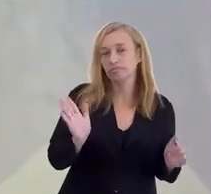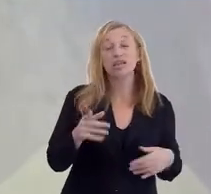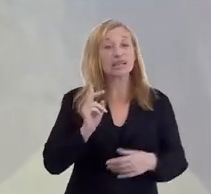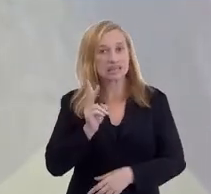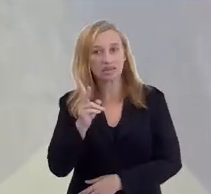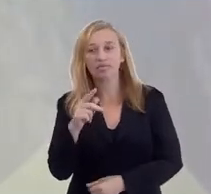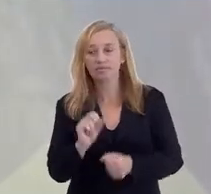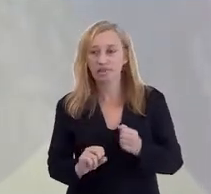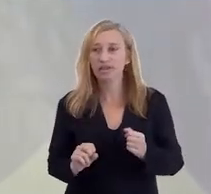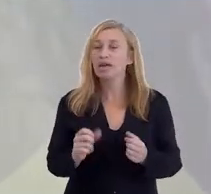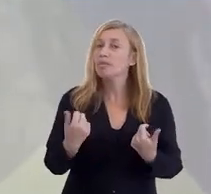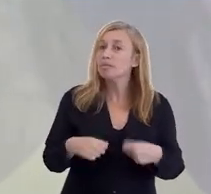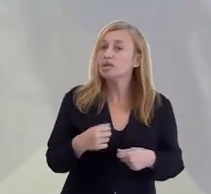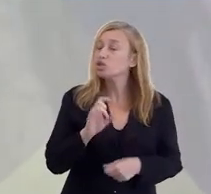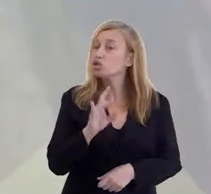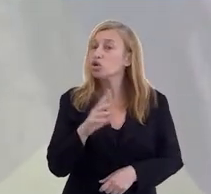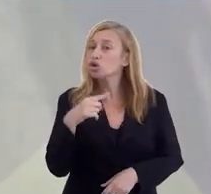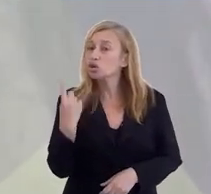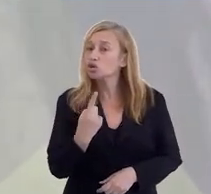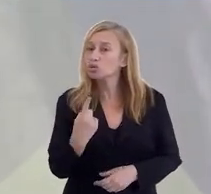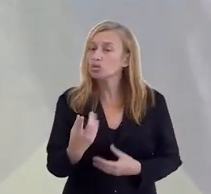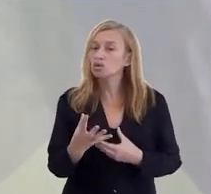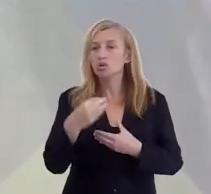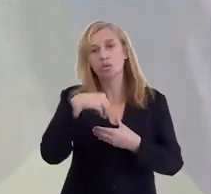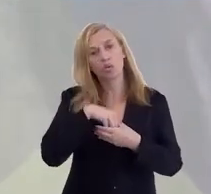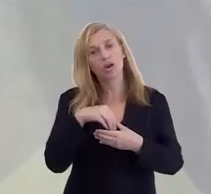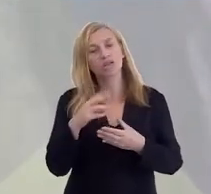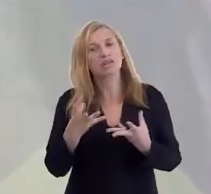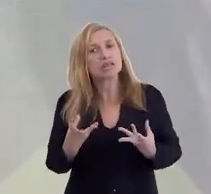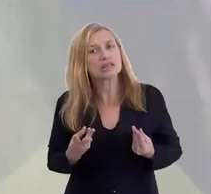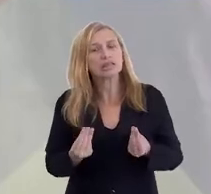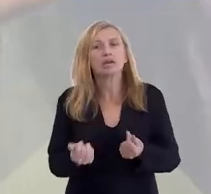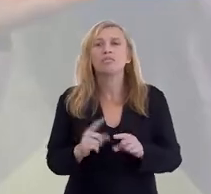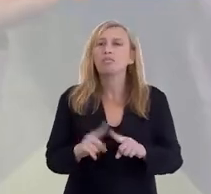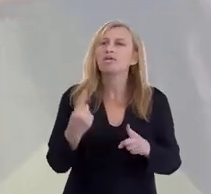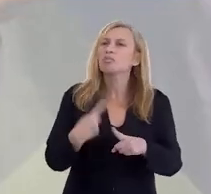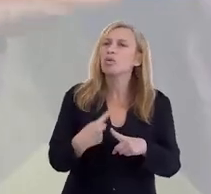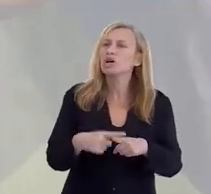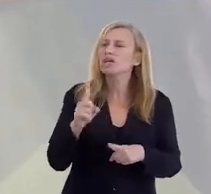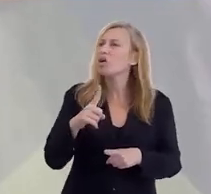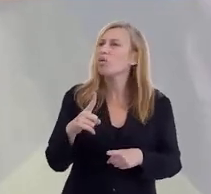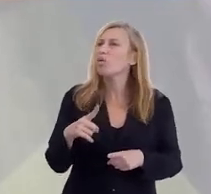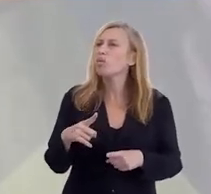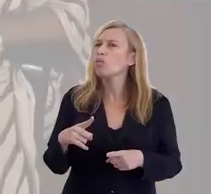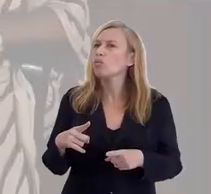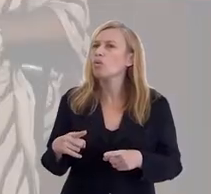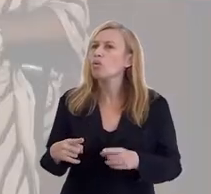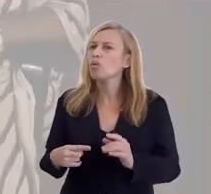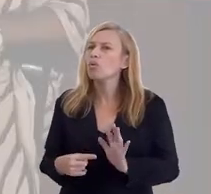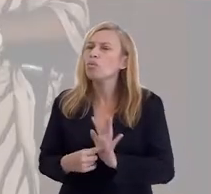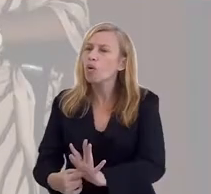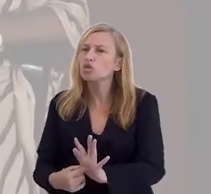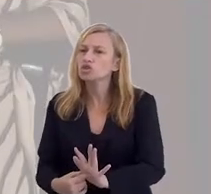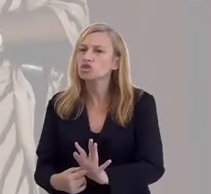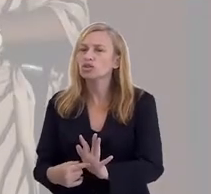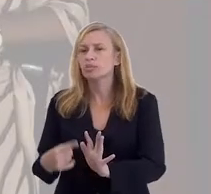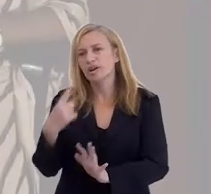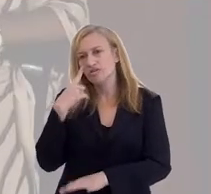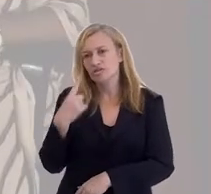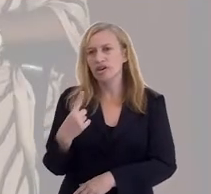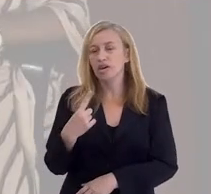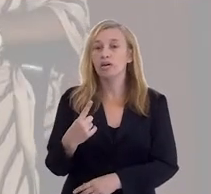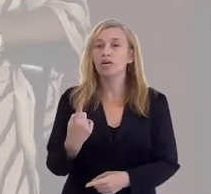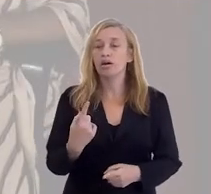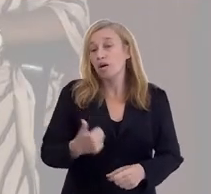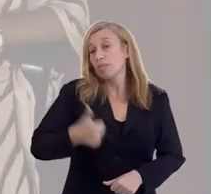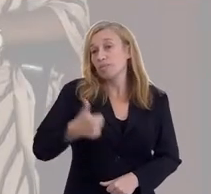É preciso só que a gente guarde alguma sensibilidade. mas por que ele não aparece para se despedir de mim? Porque, primeiro, pode matar